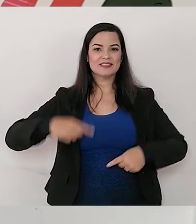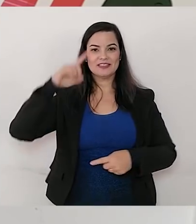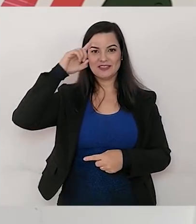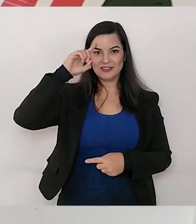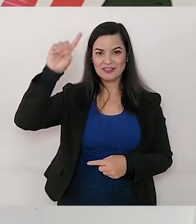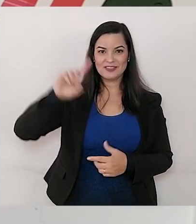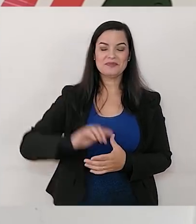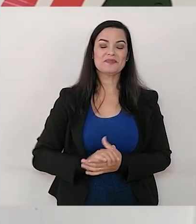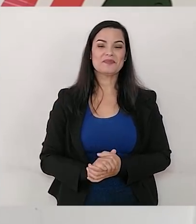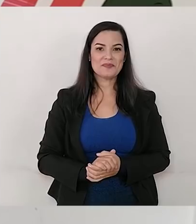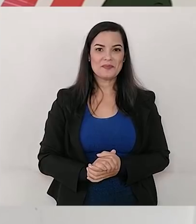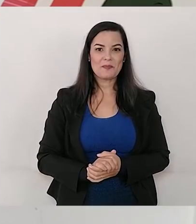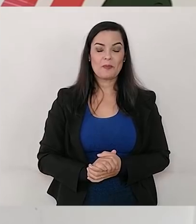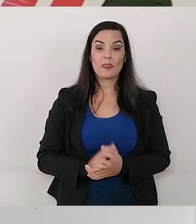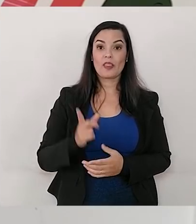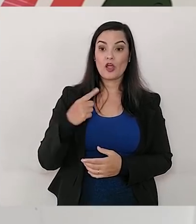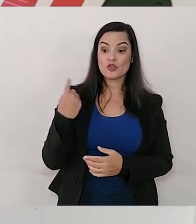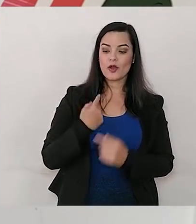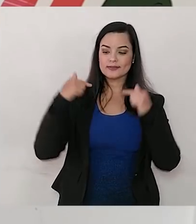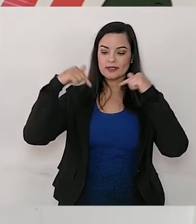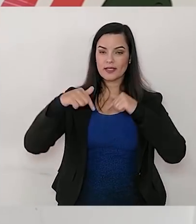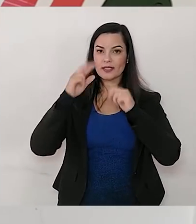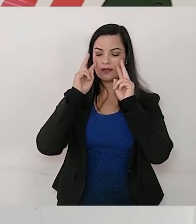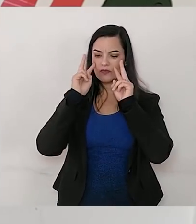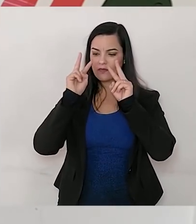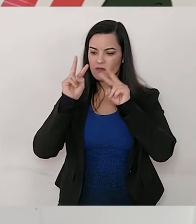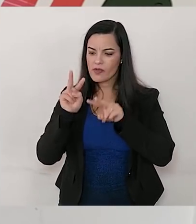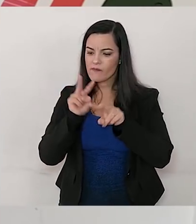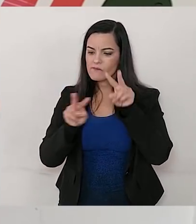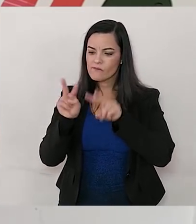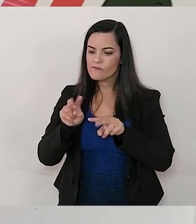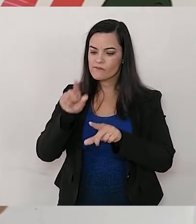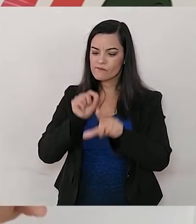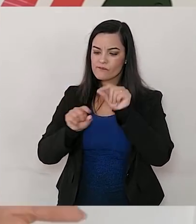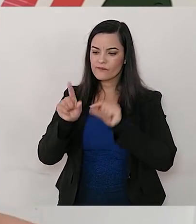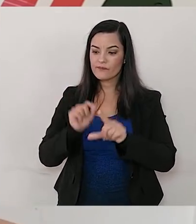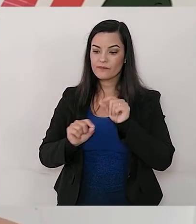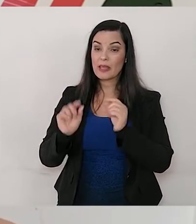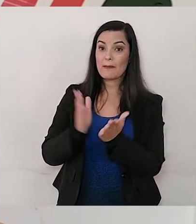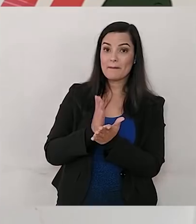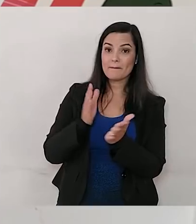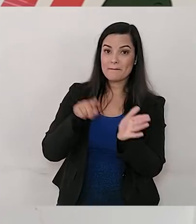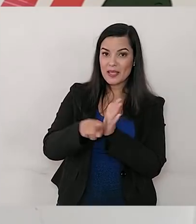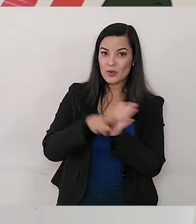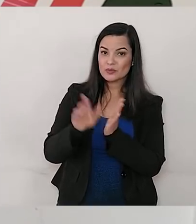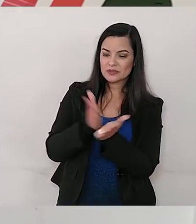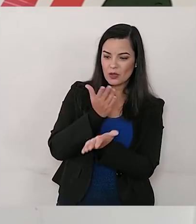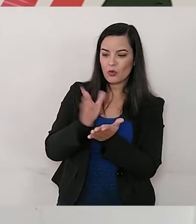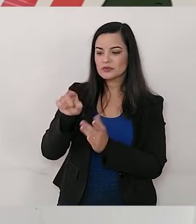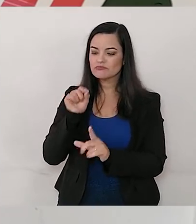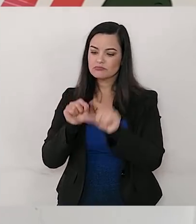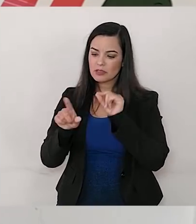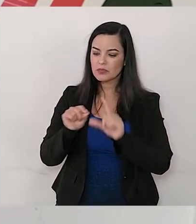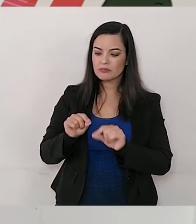desafiododia. Nós vamos olhar essas perguntas, vamos selecionar algumas perguntas